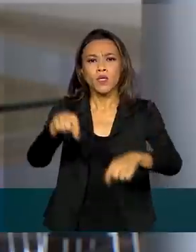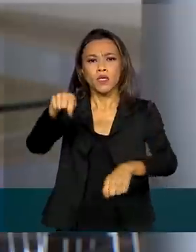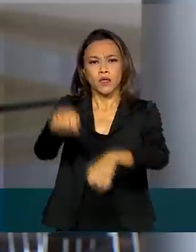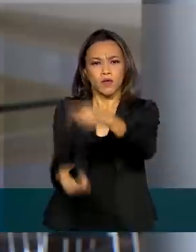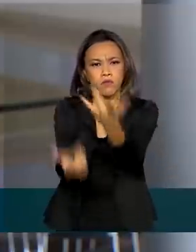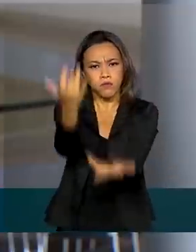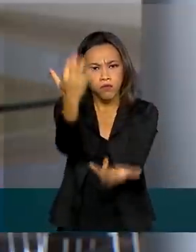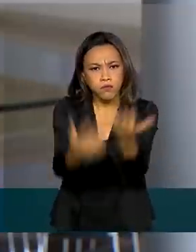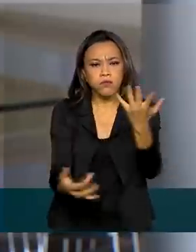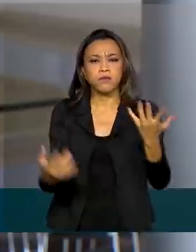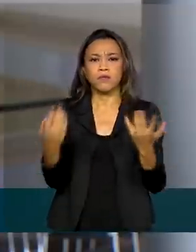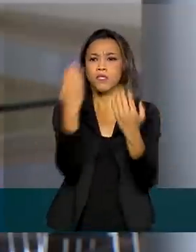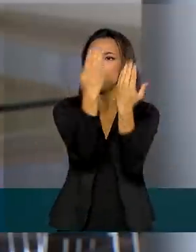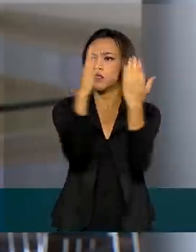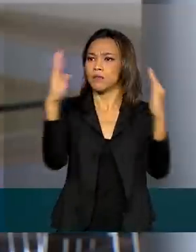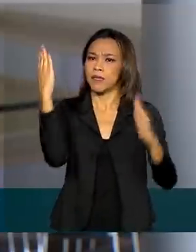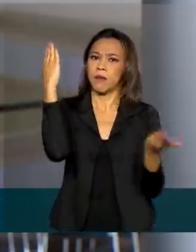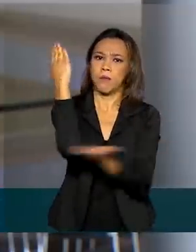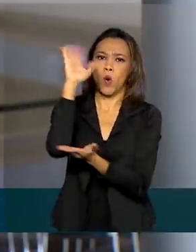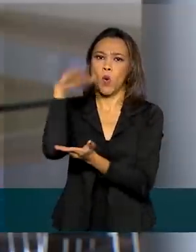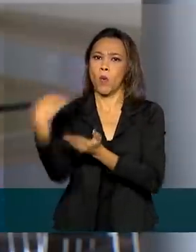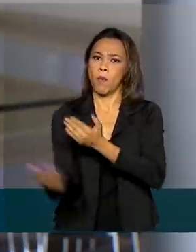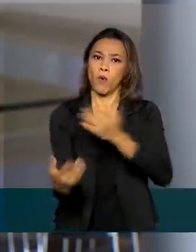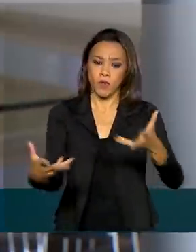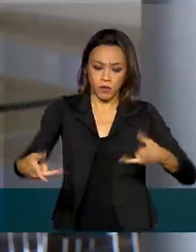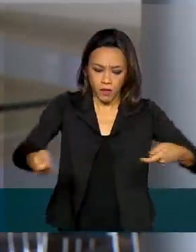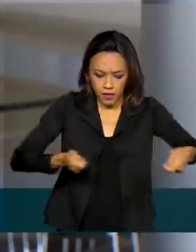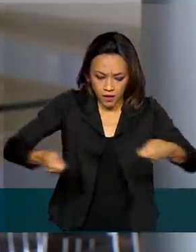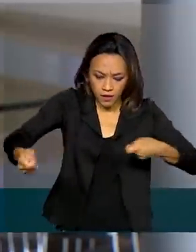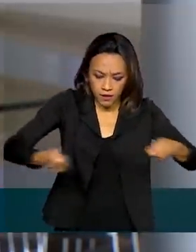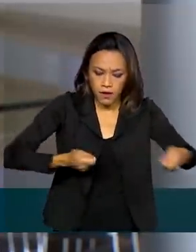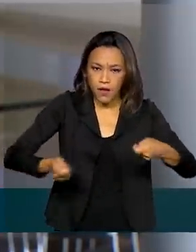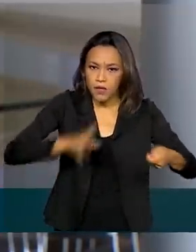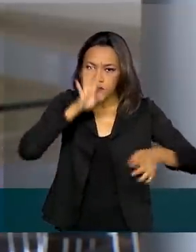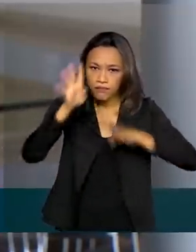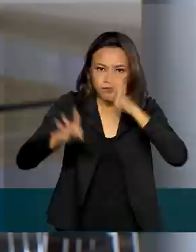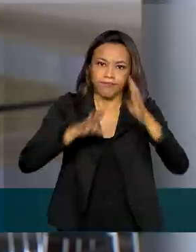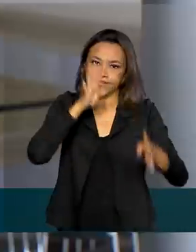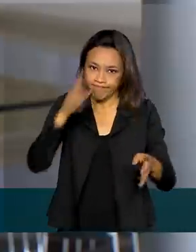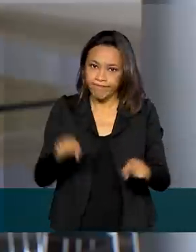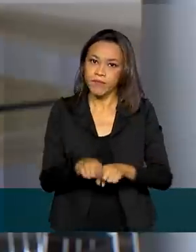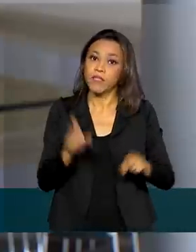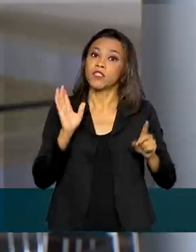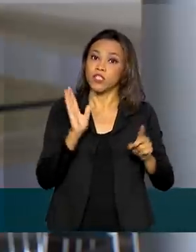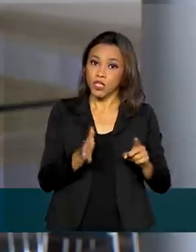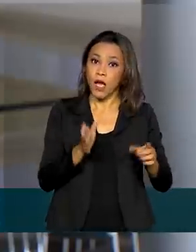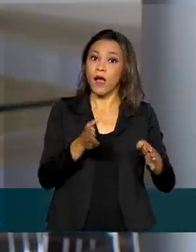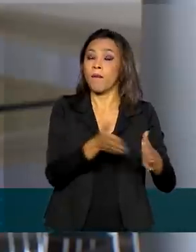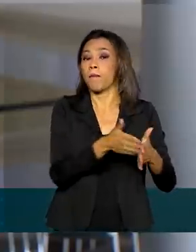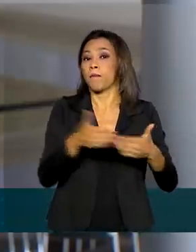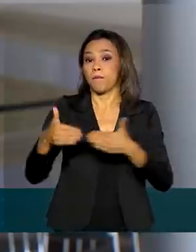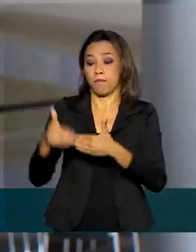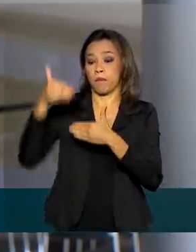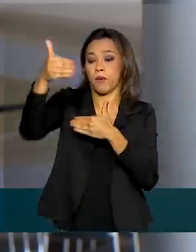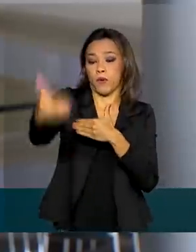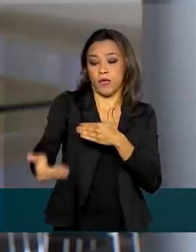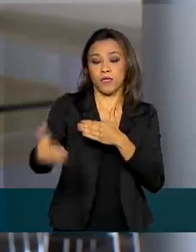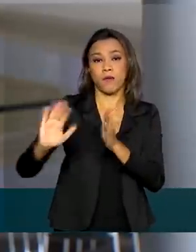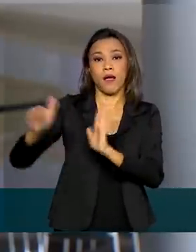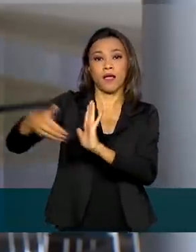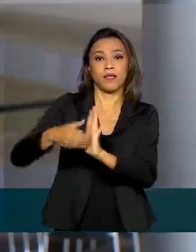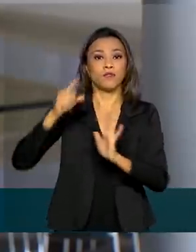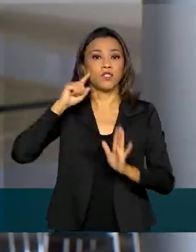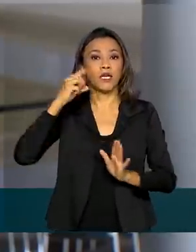garimpo ilegal na Amazônia. Já teve a prorrogação autorizada para até o dia 30 de abril